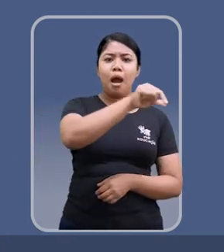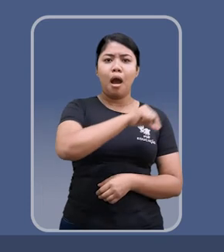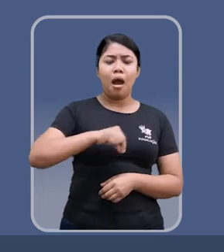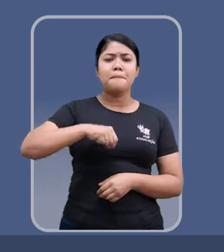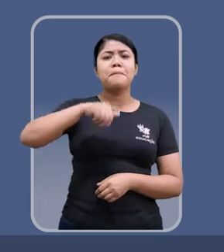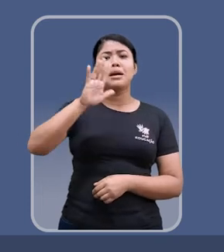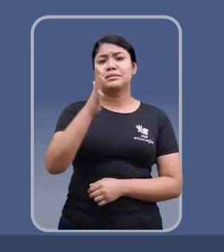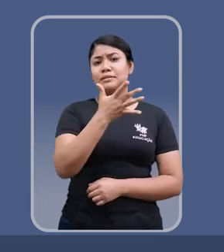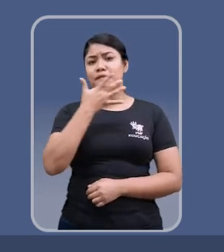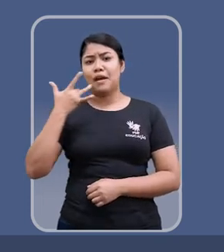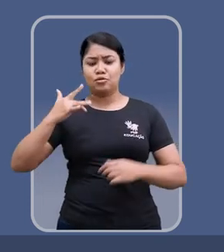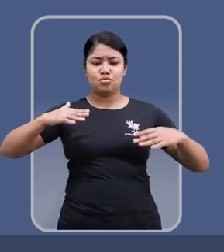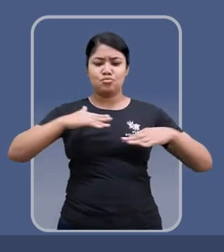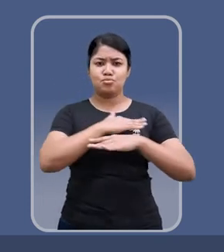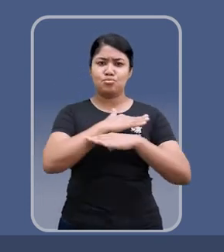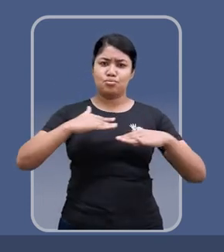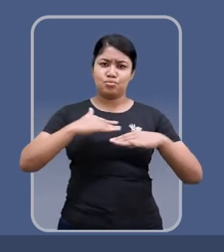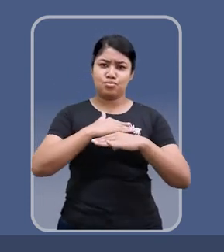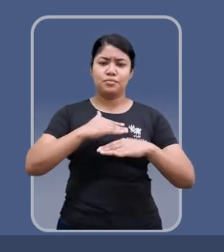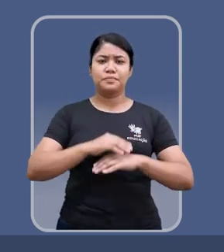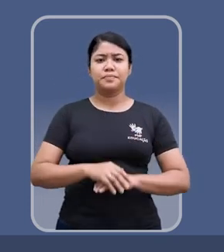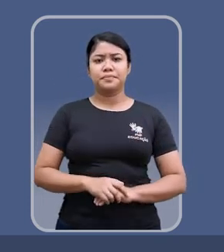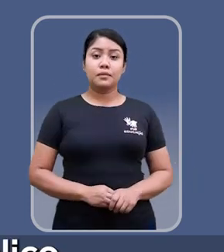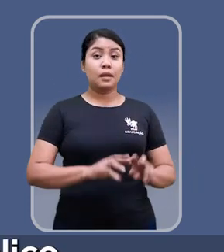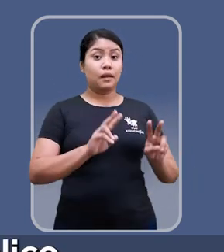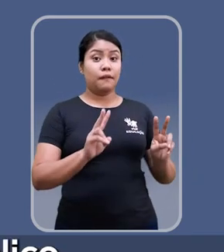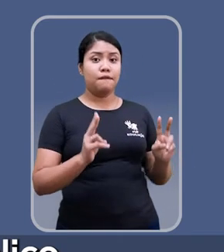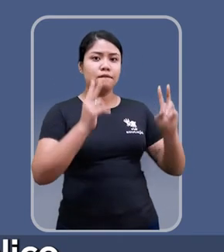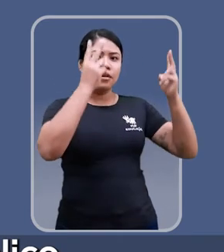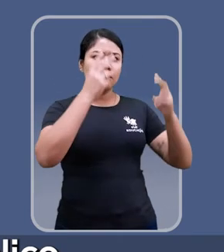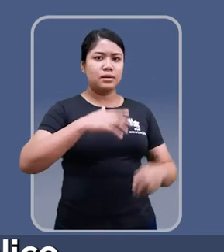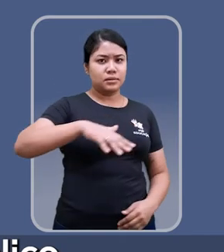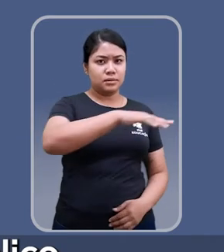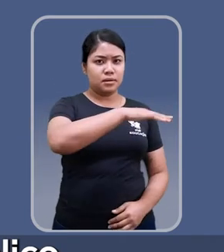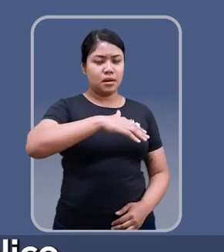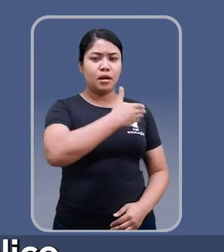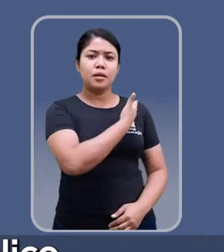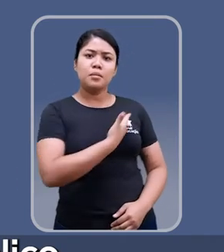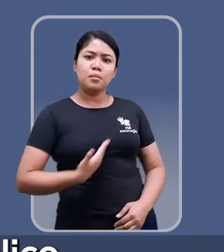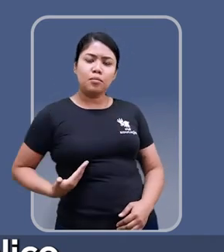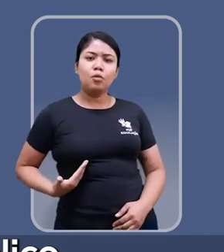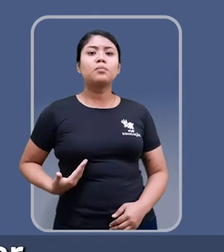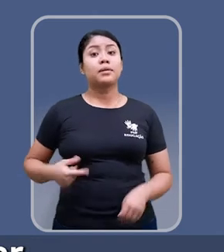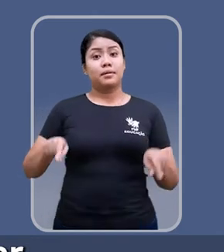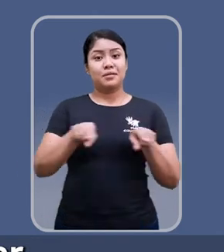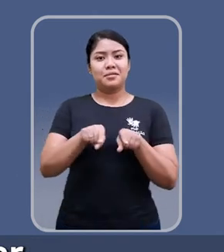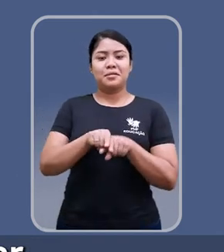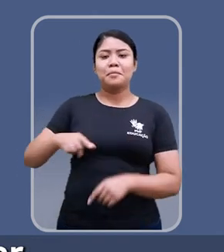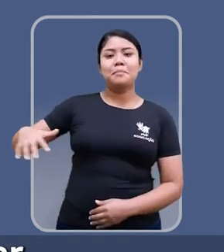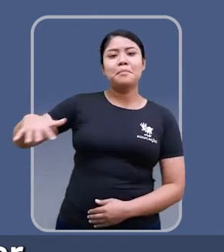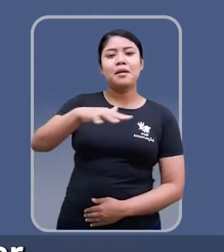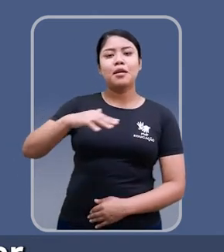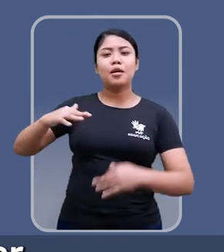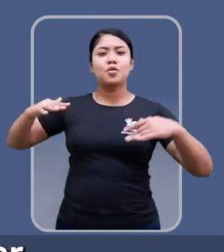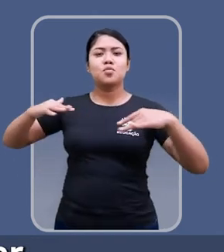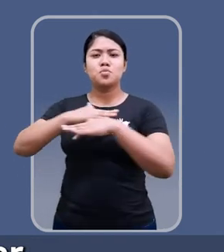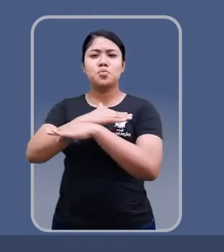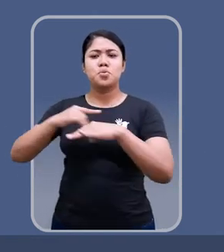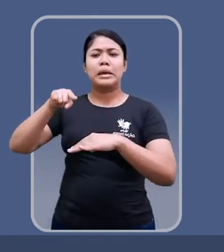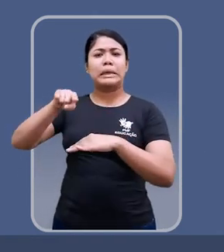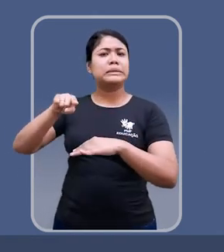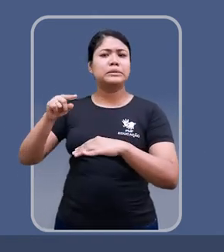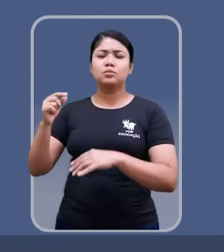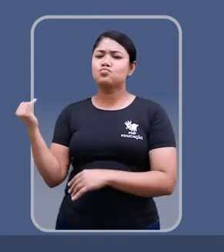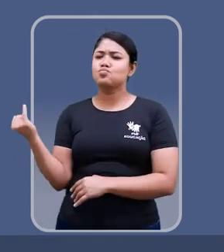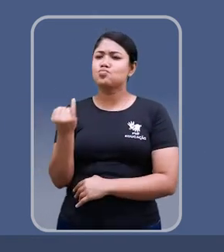cidade. Isso tudo aumenta uma eficiência da mobilidade. Além da valorização do espaço público, áreas de fruição podem colaborar